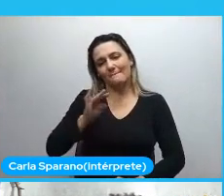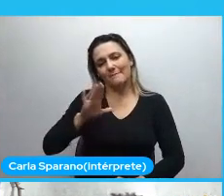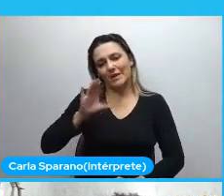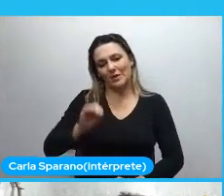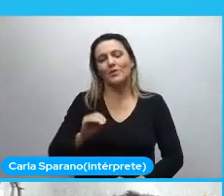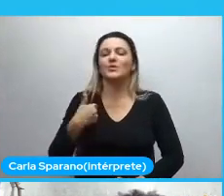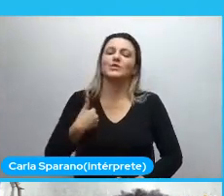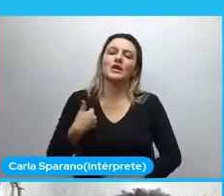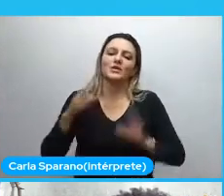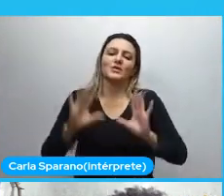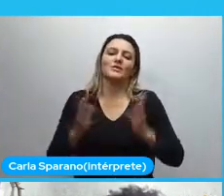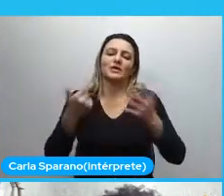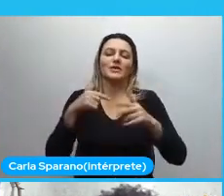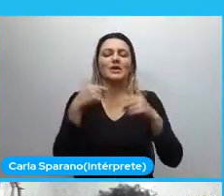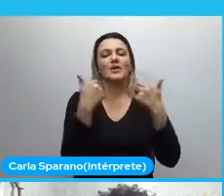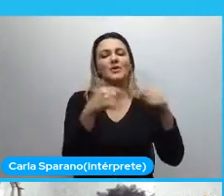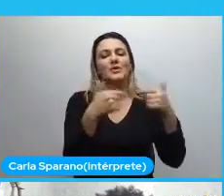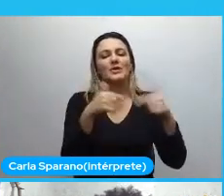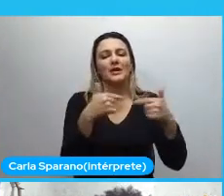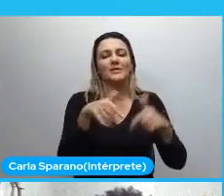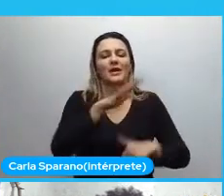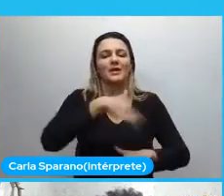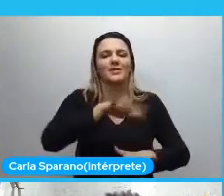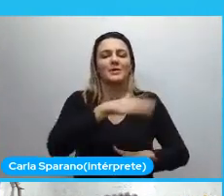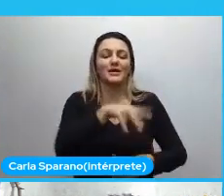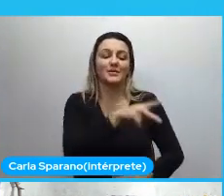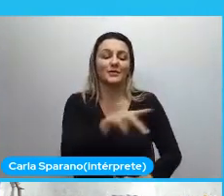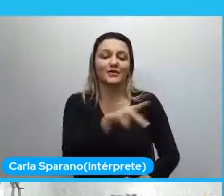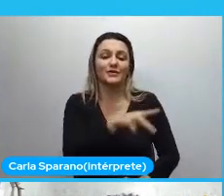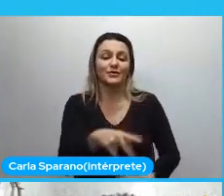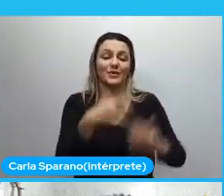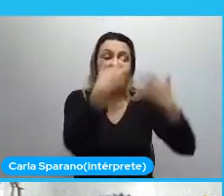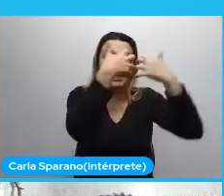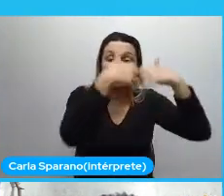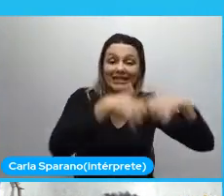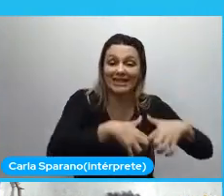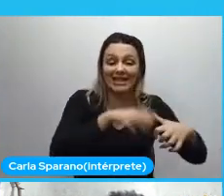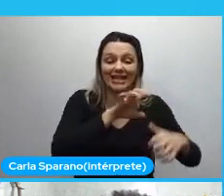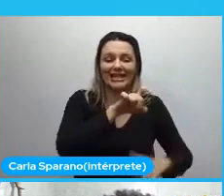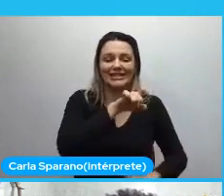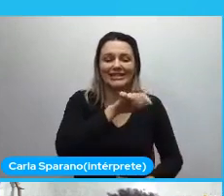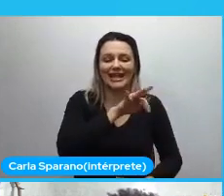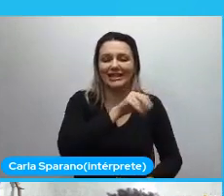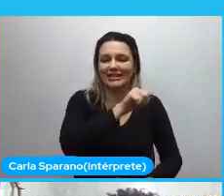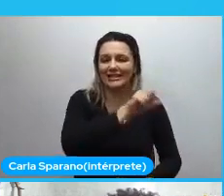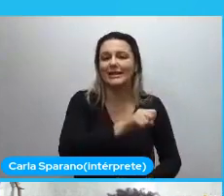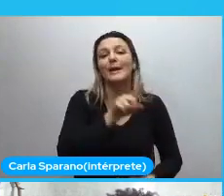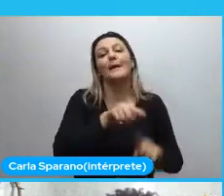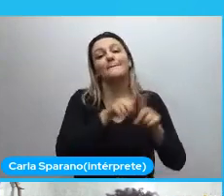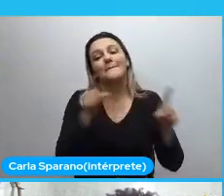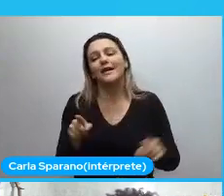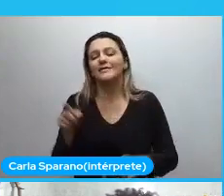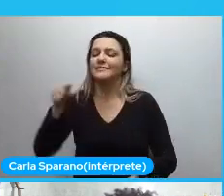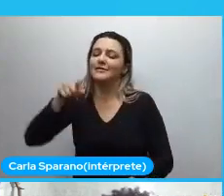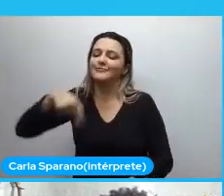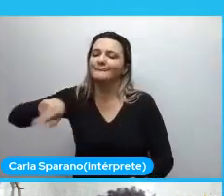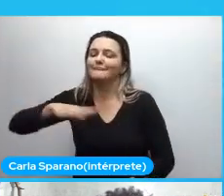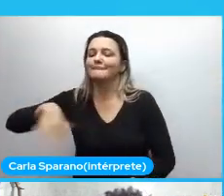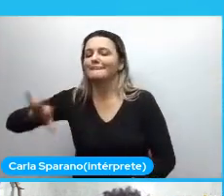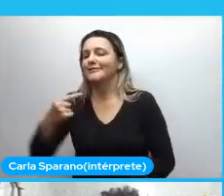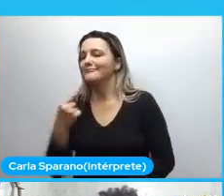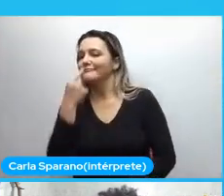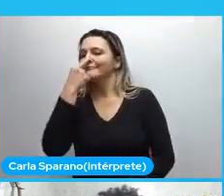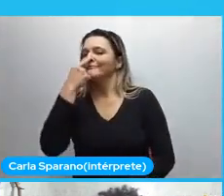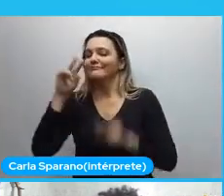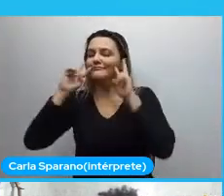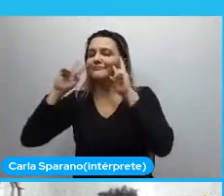Eu sou uma pessoa de exatas com dois pés e humanas. E isso é uma coisa que vai permear muito a minha vida. Porque eu sempre